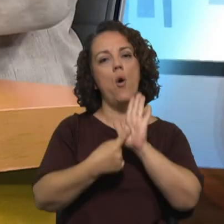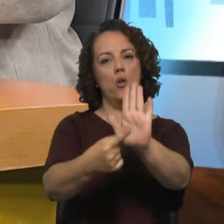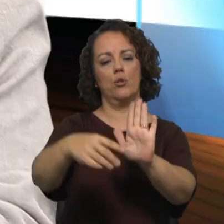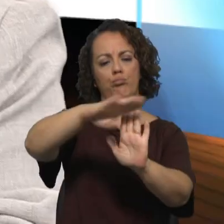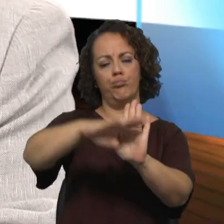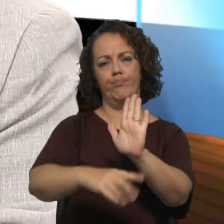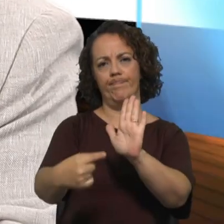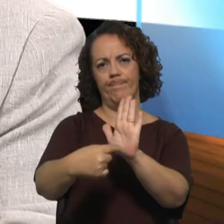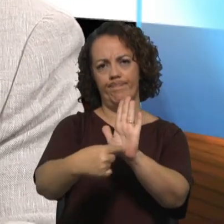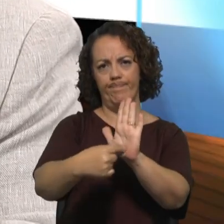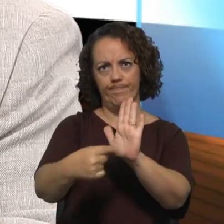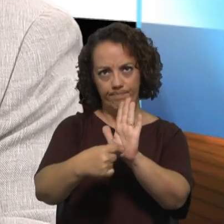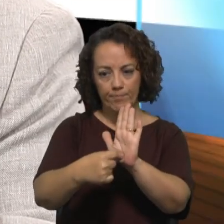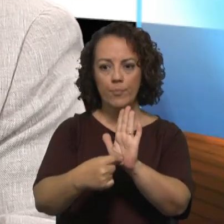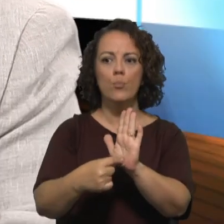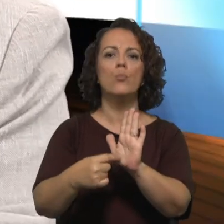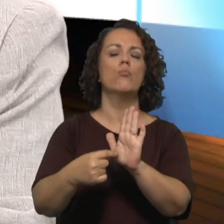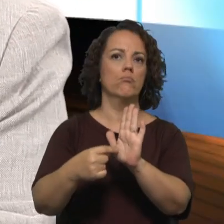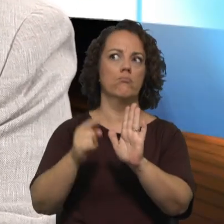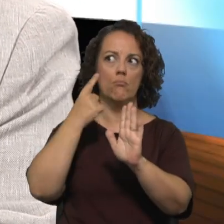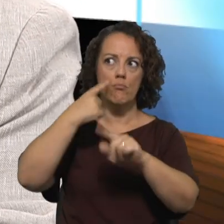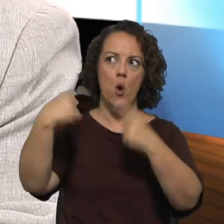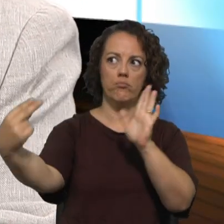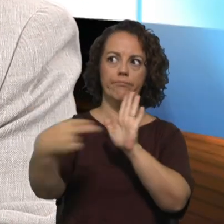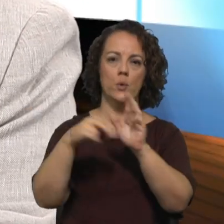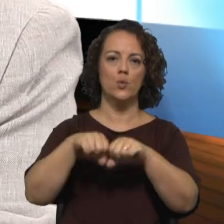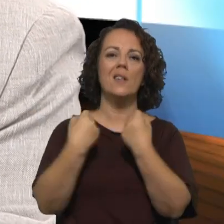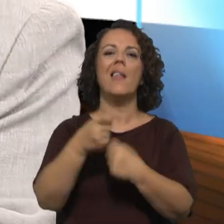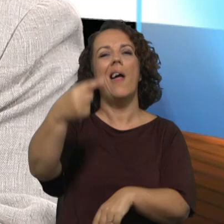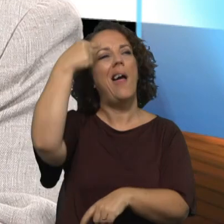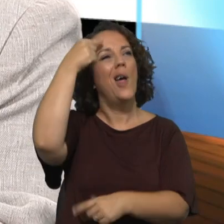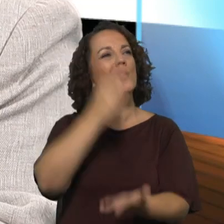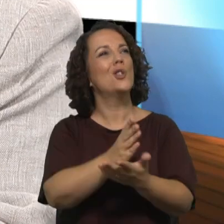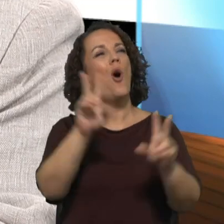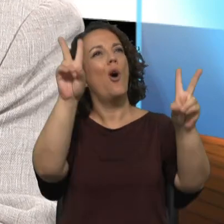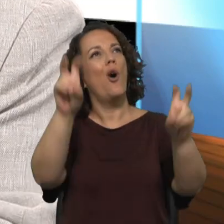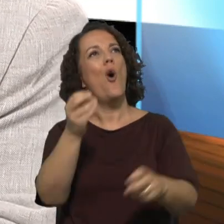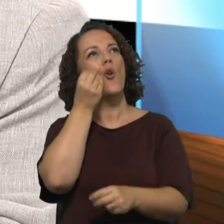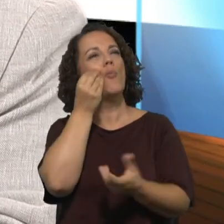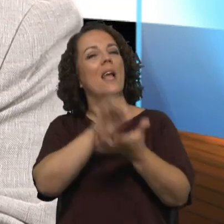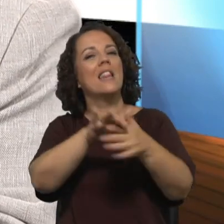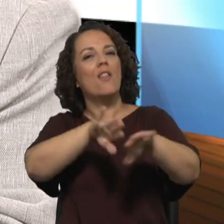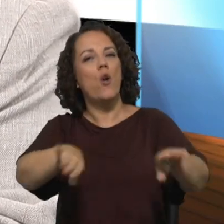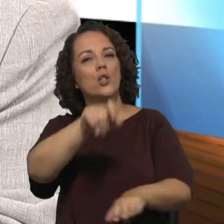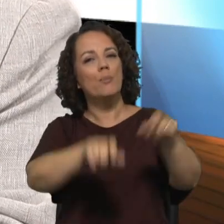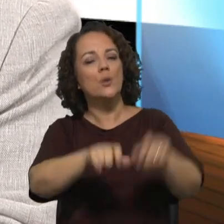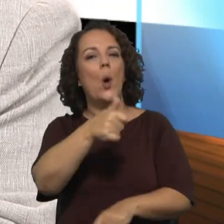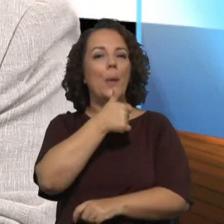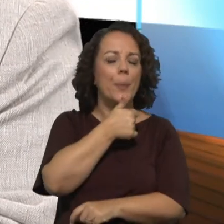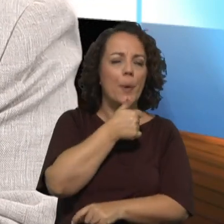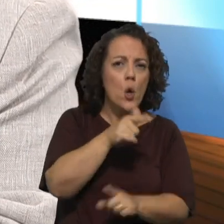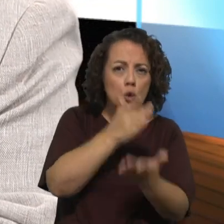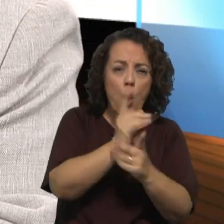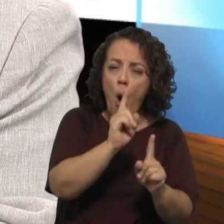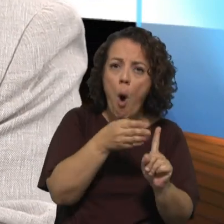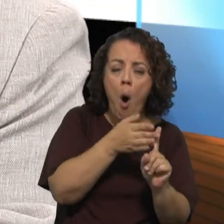sociedade, porque há ali relações que são transversais, é muito mais do que isso. A gente, obviamente, que eu acho que talvez, e o Papa, no seu